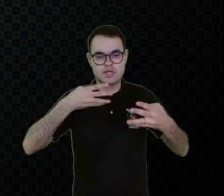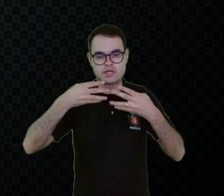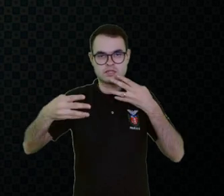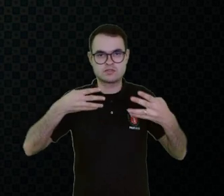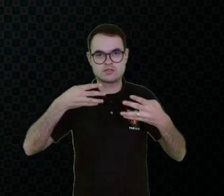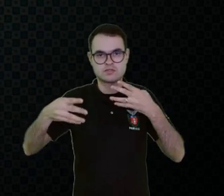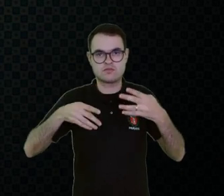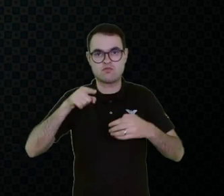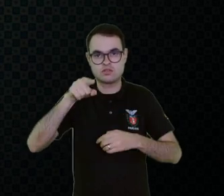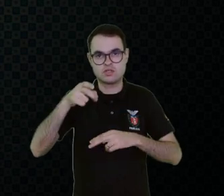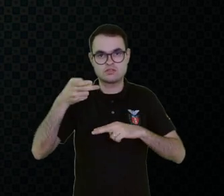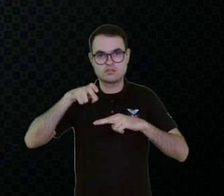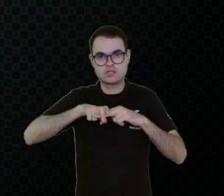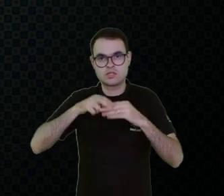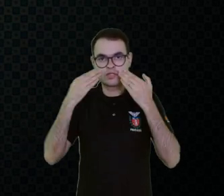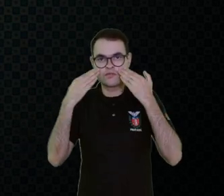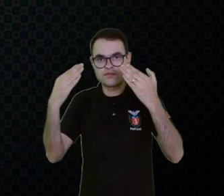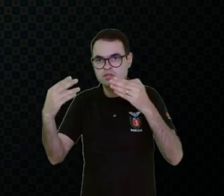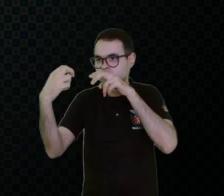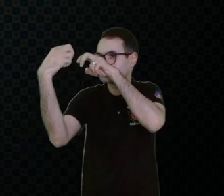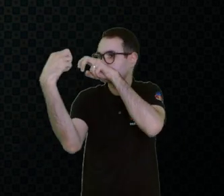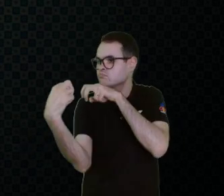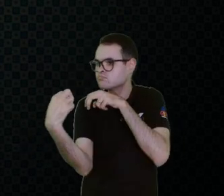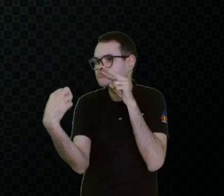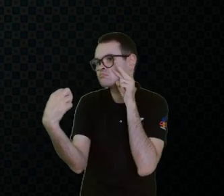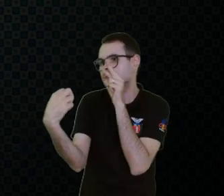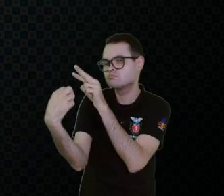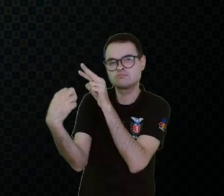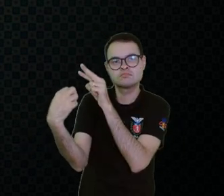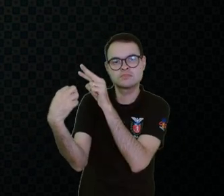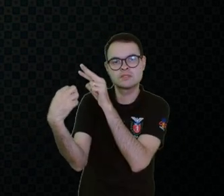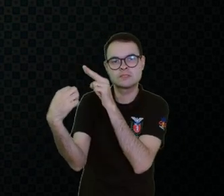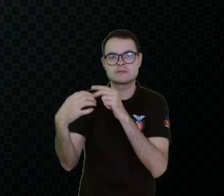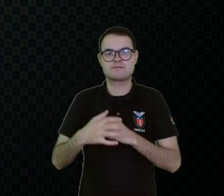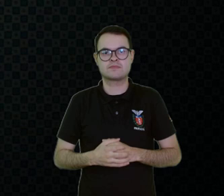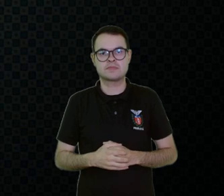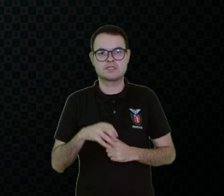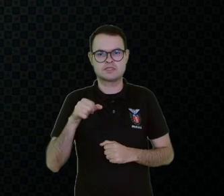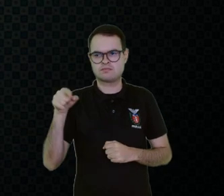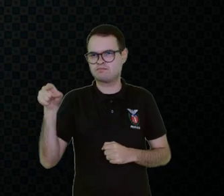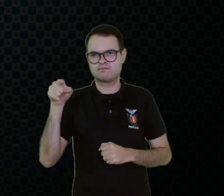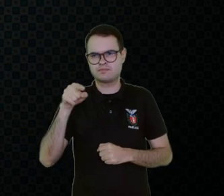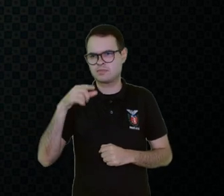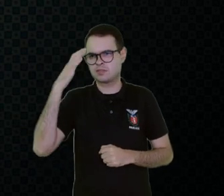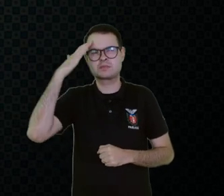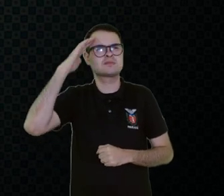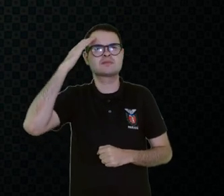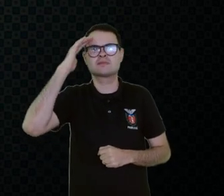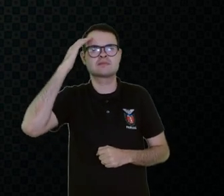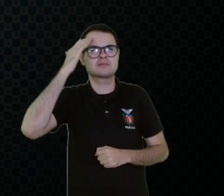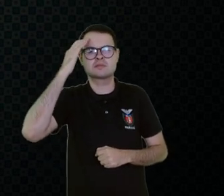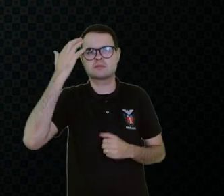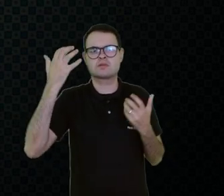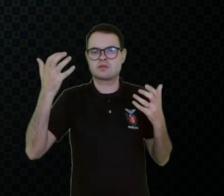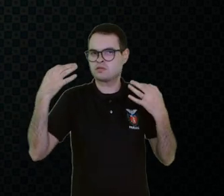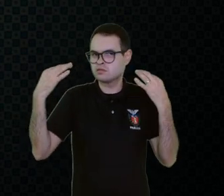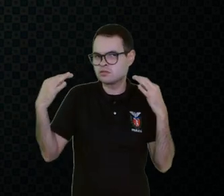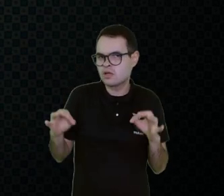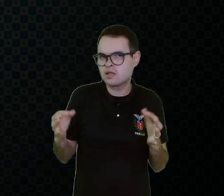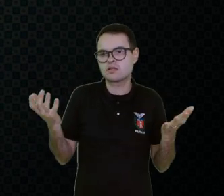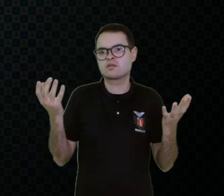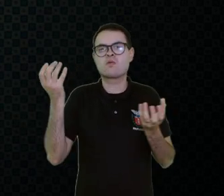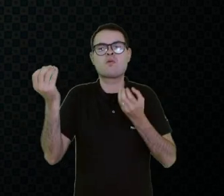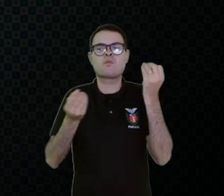você senta na frente desse estudante. Então, muitas vezes, se não entendeu a comunicação, se quer ter certeza,